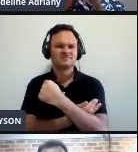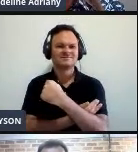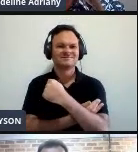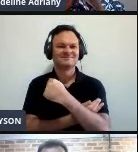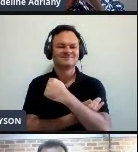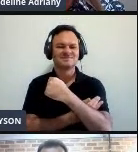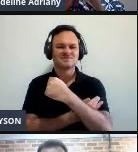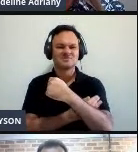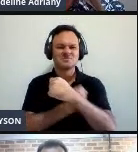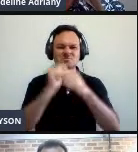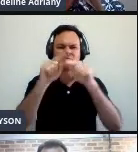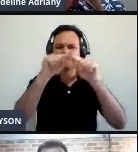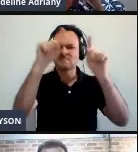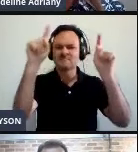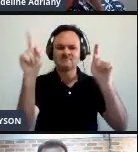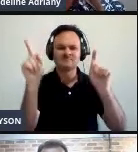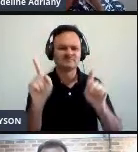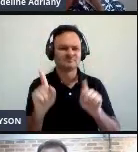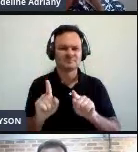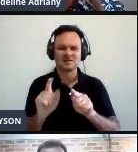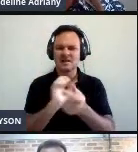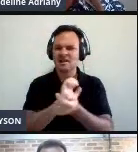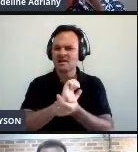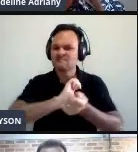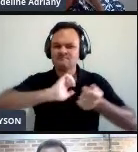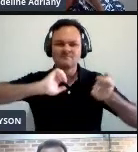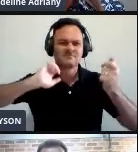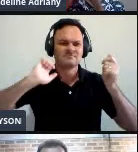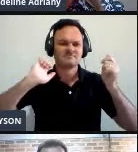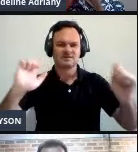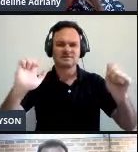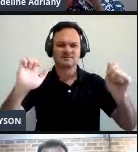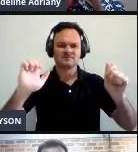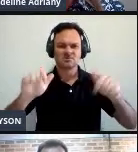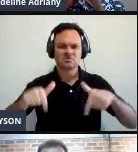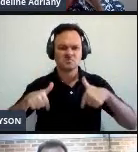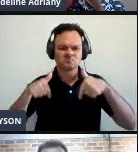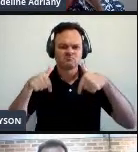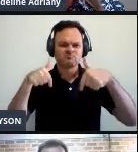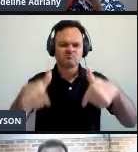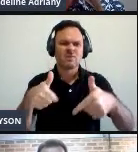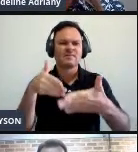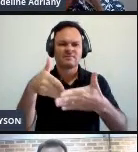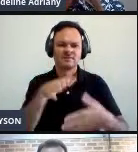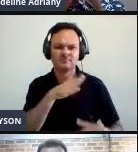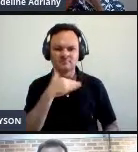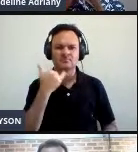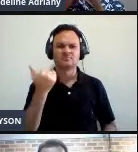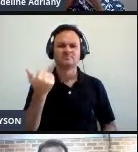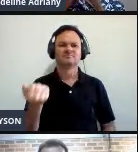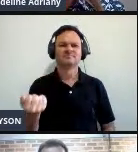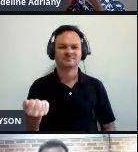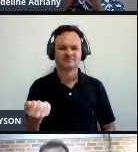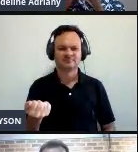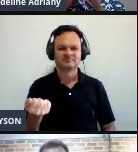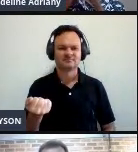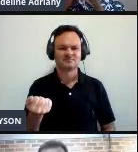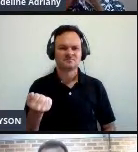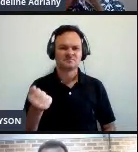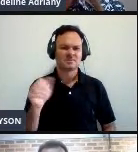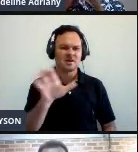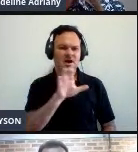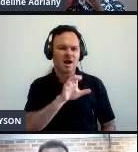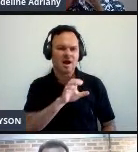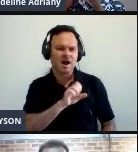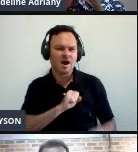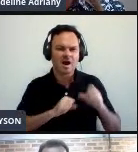vem que o seu, ó liberdade, desafia o nosso peito à própria morte. Ó pátria